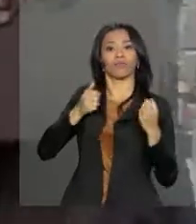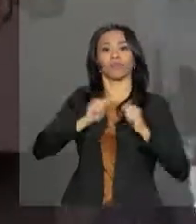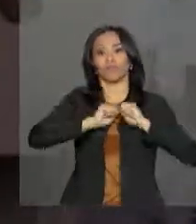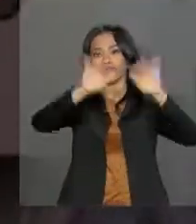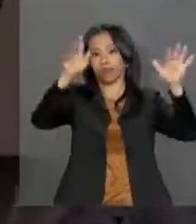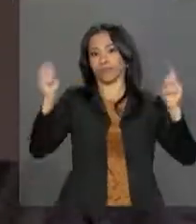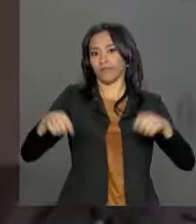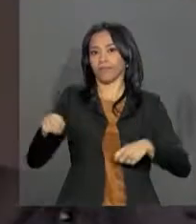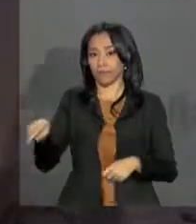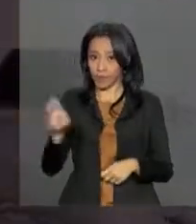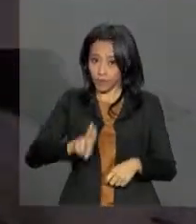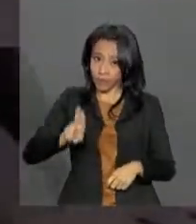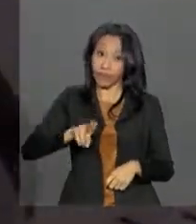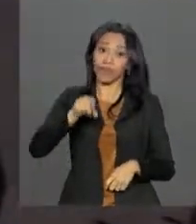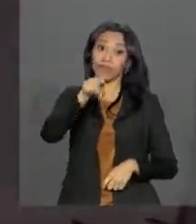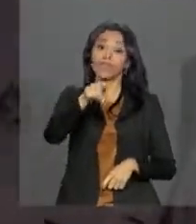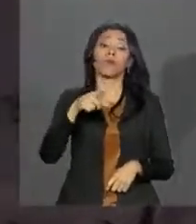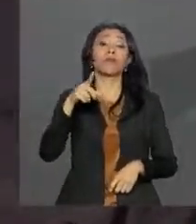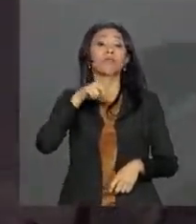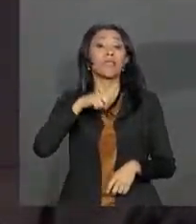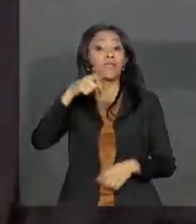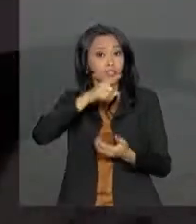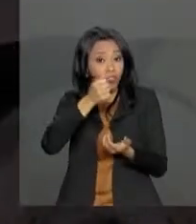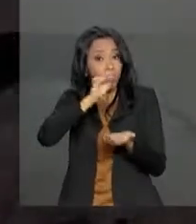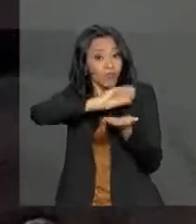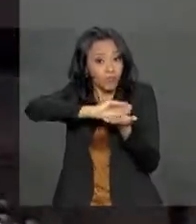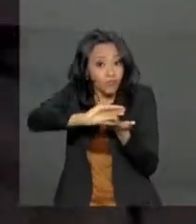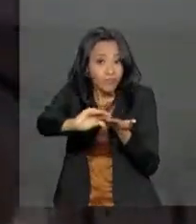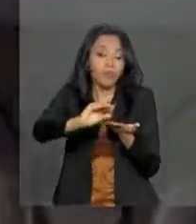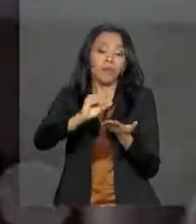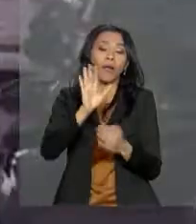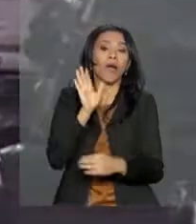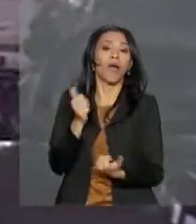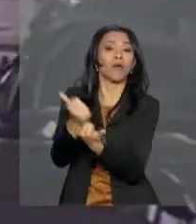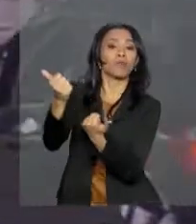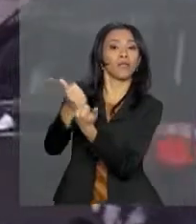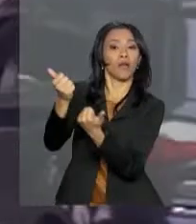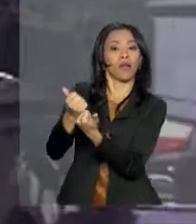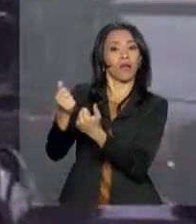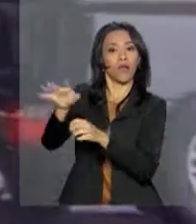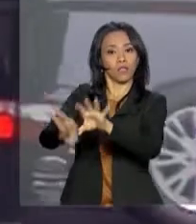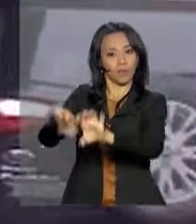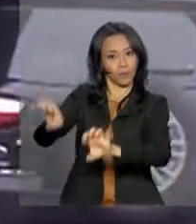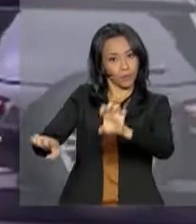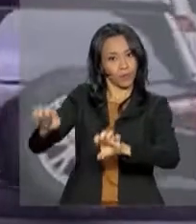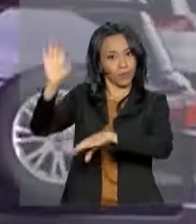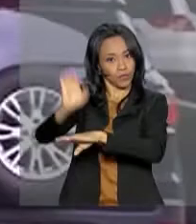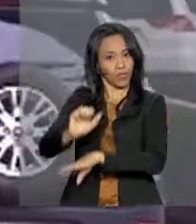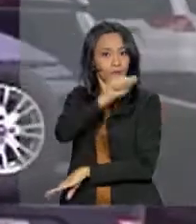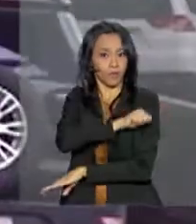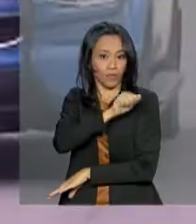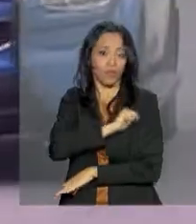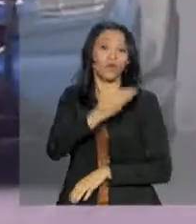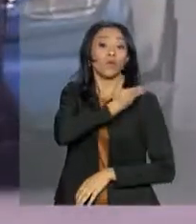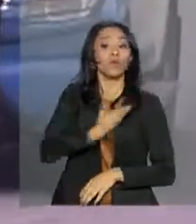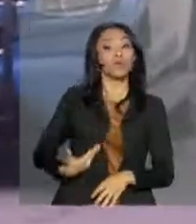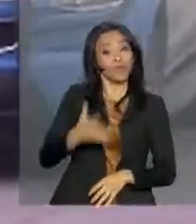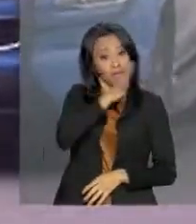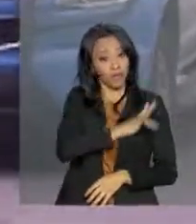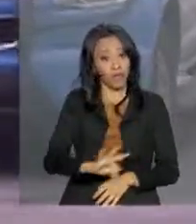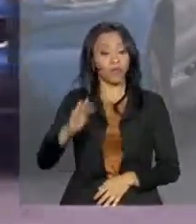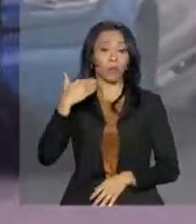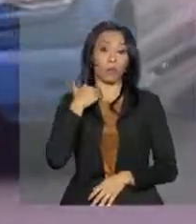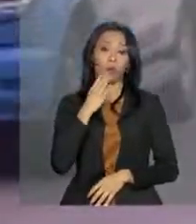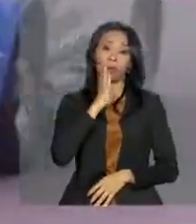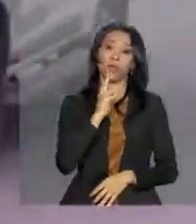Além de destinar recursos para reequipar as forças de segurança do Rio de Janeiro, o governo federal, por meio do BNDES, anunciou uma